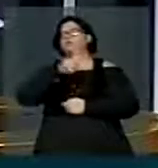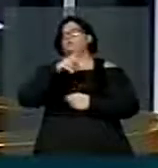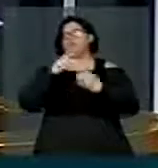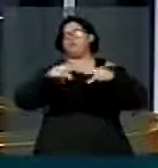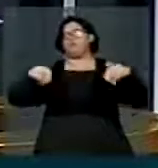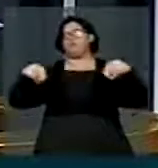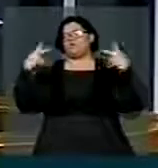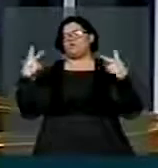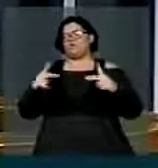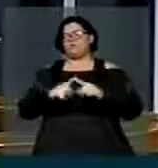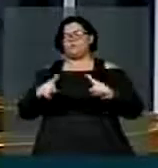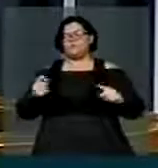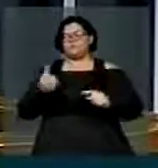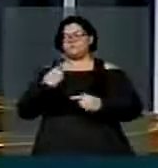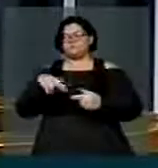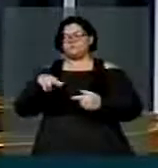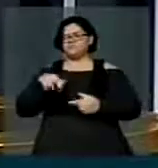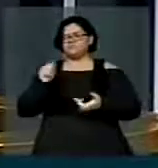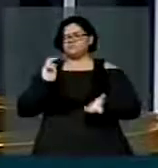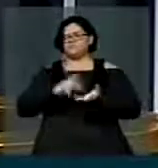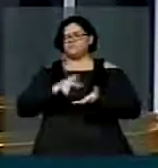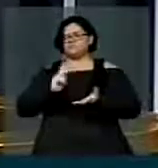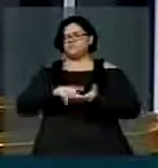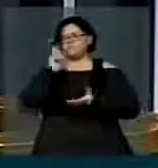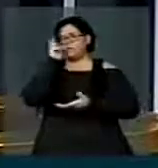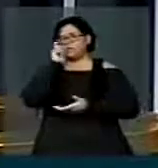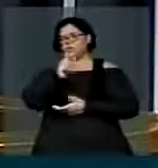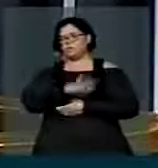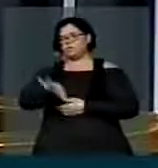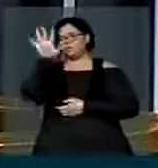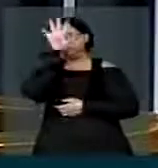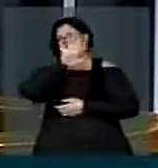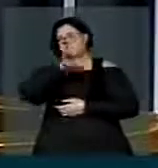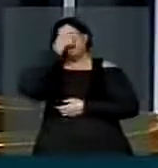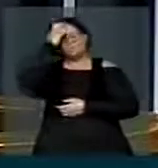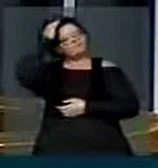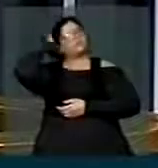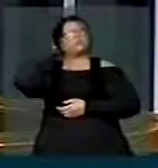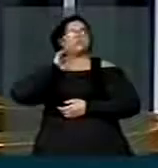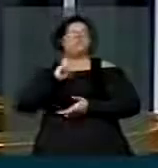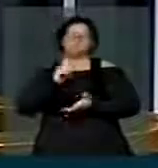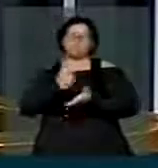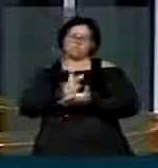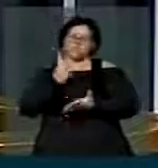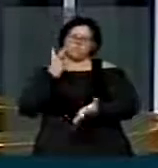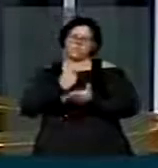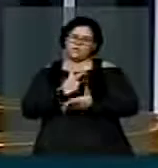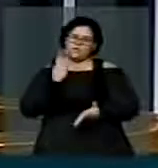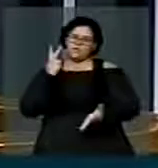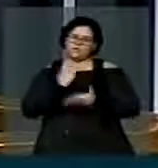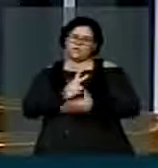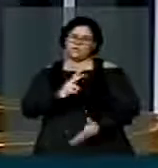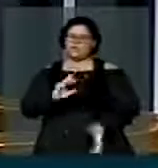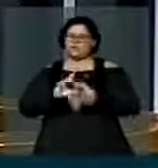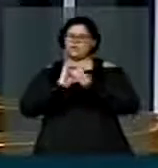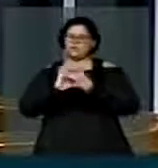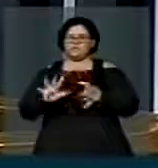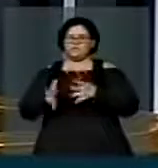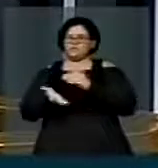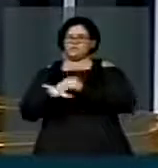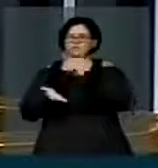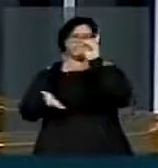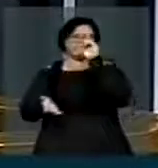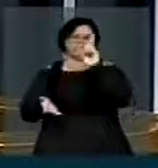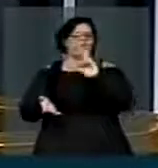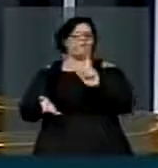quase nunca verdadeira de interesse nacional, e está na mesma toada de democracia que tem a